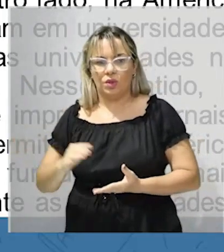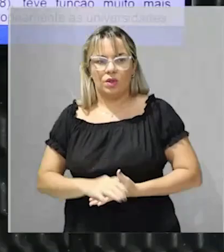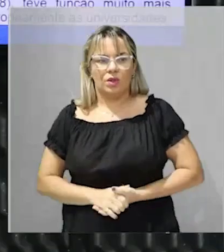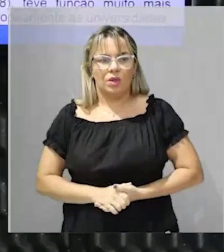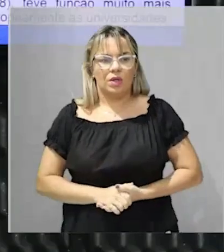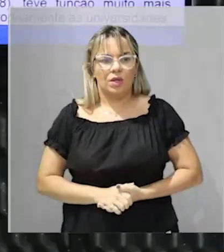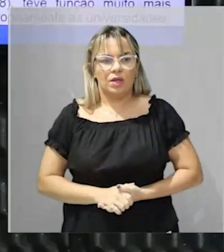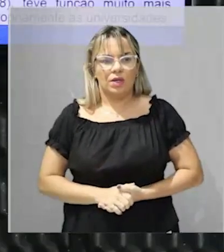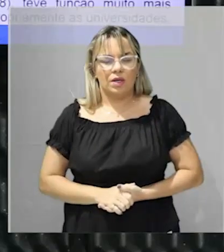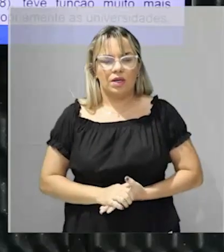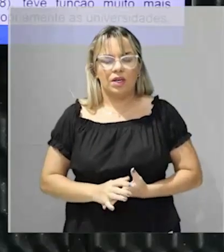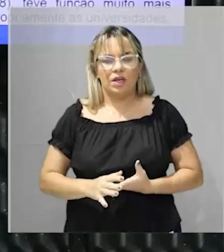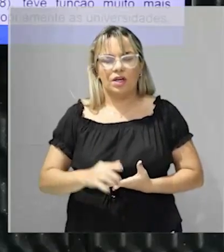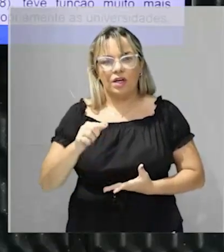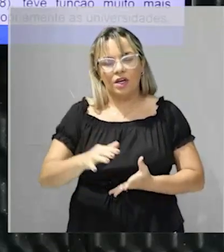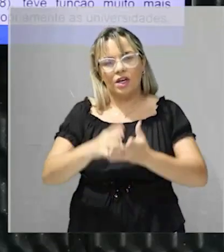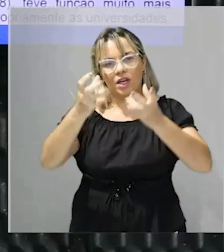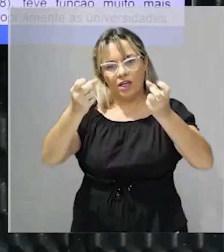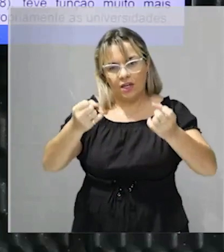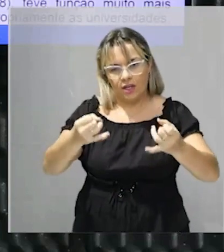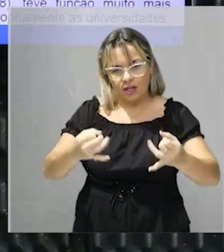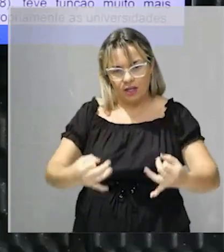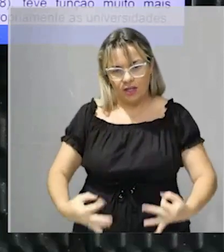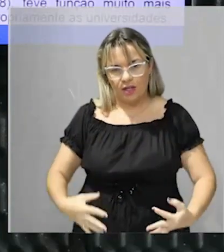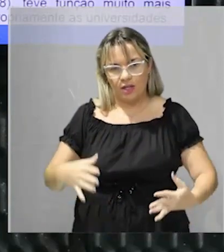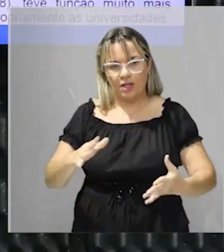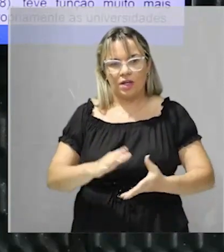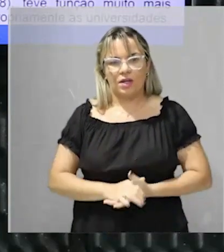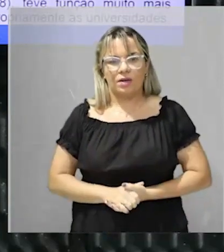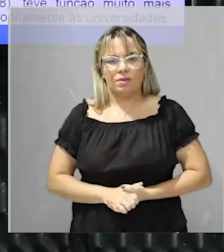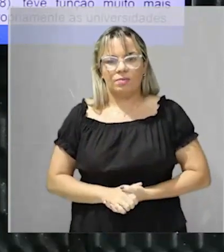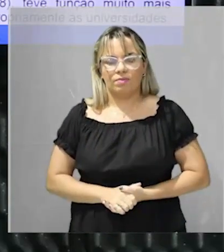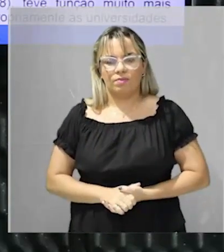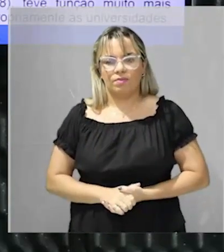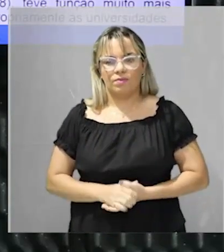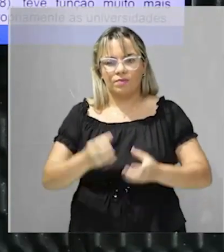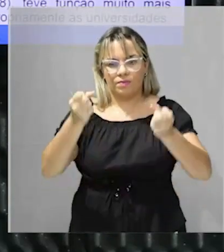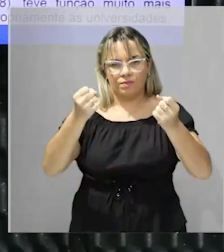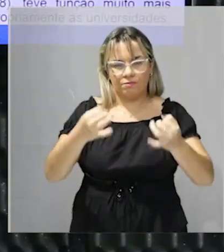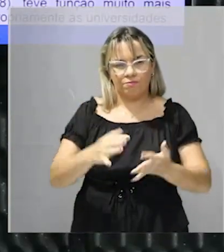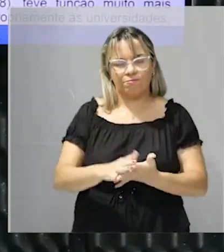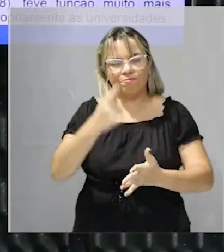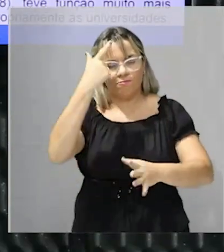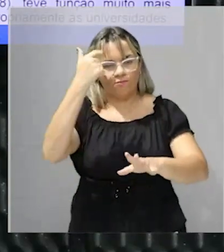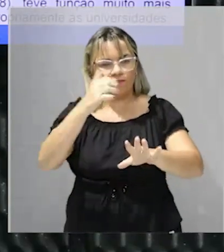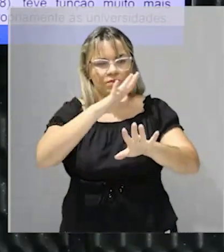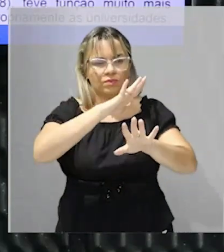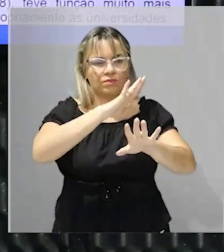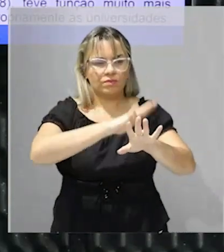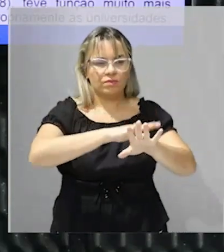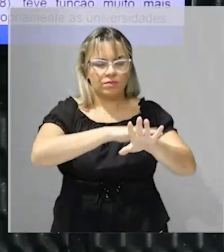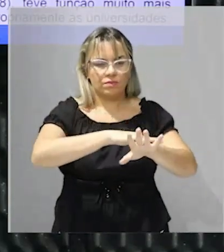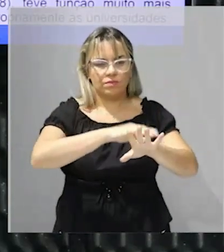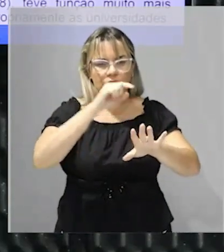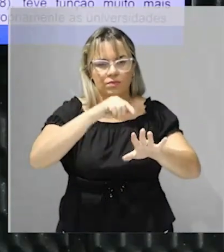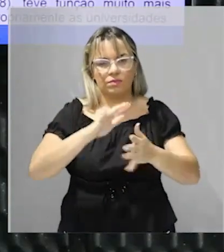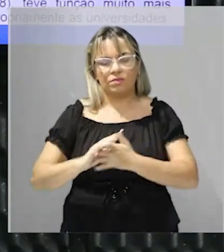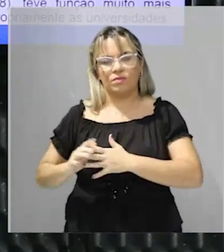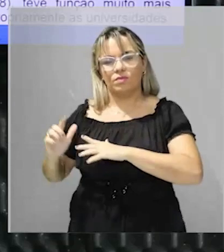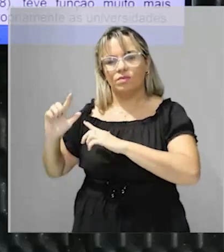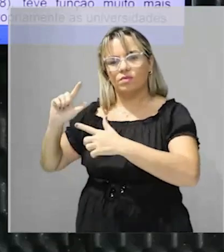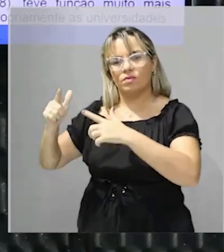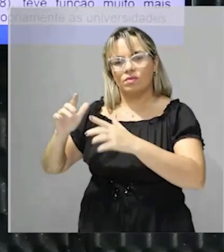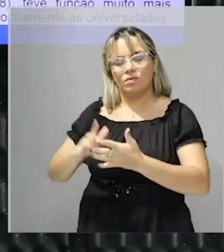a essa questão da coesão ideológica, isso se deveu à tradição